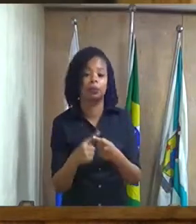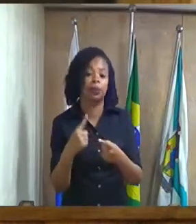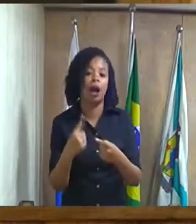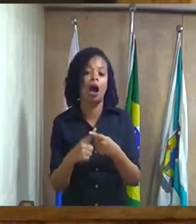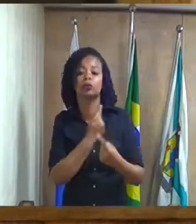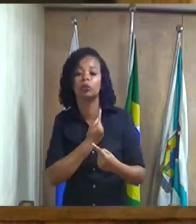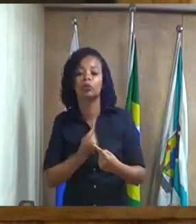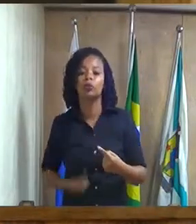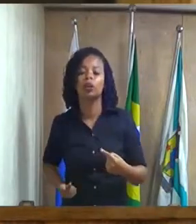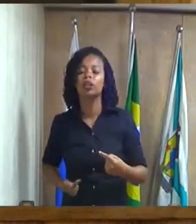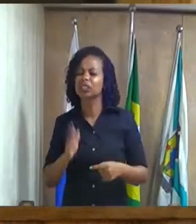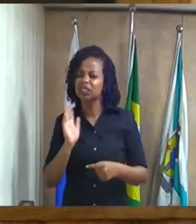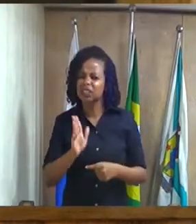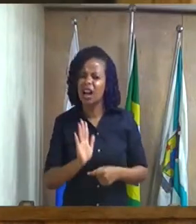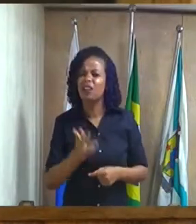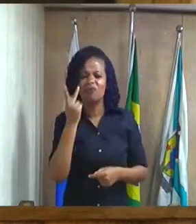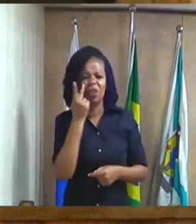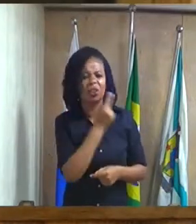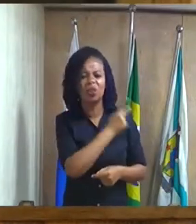mais de 50 empresas